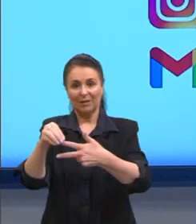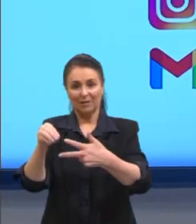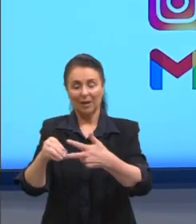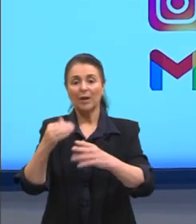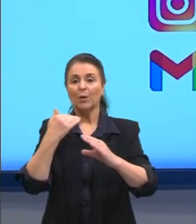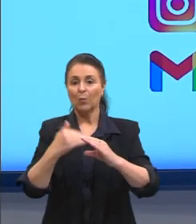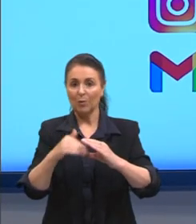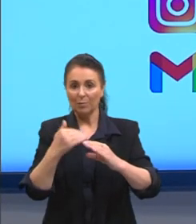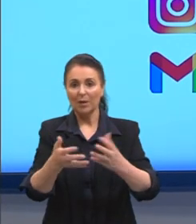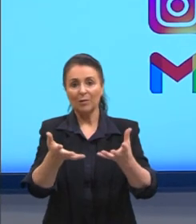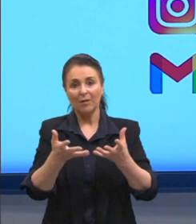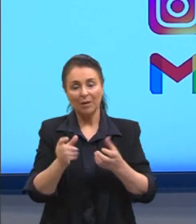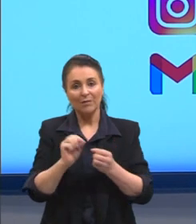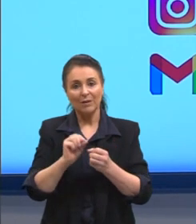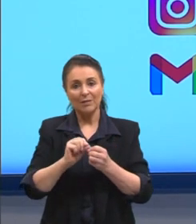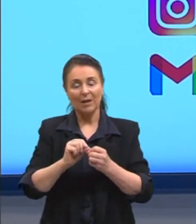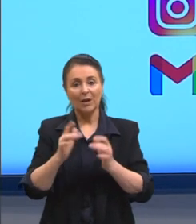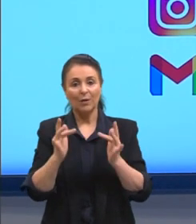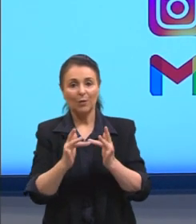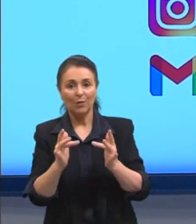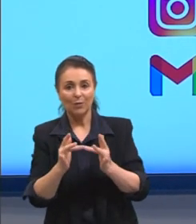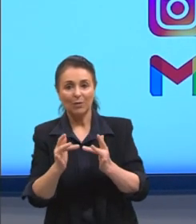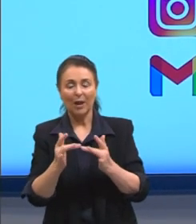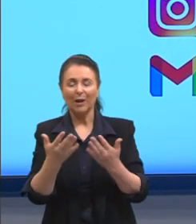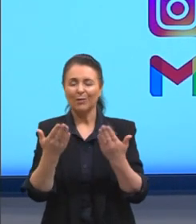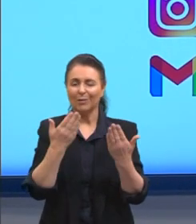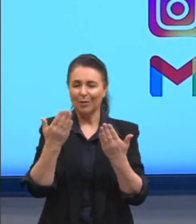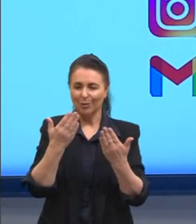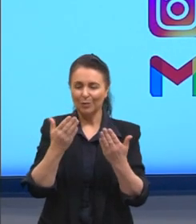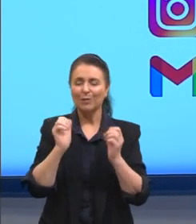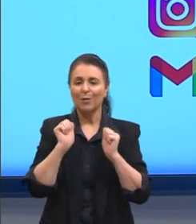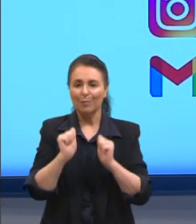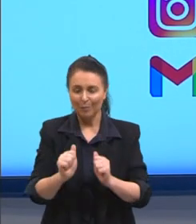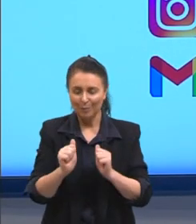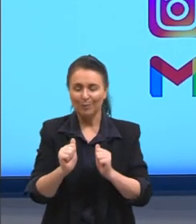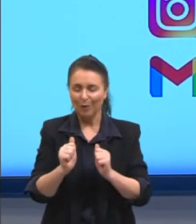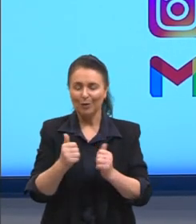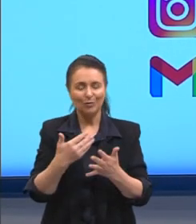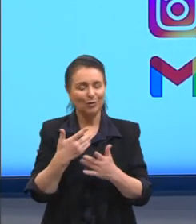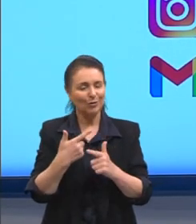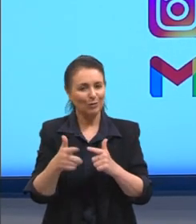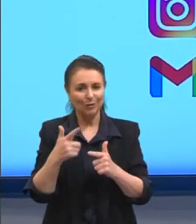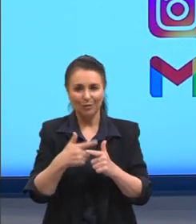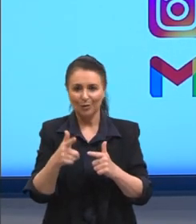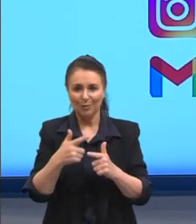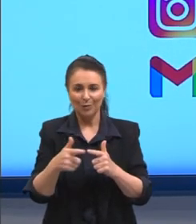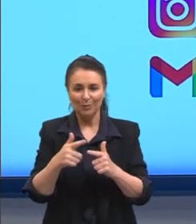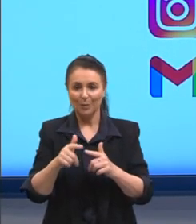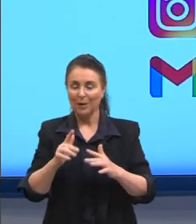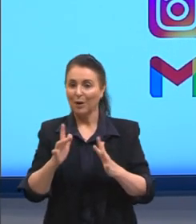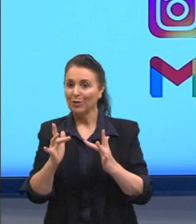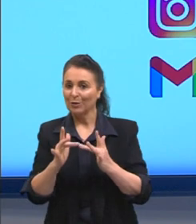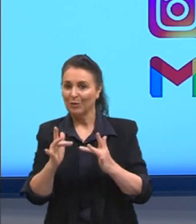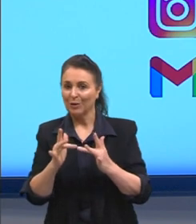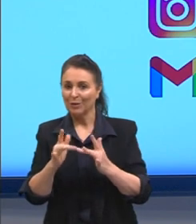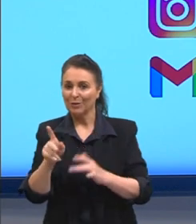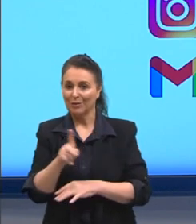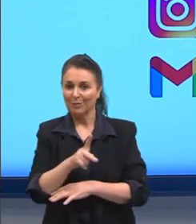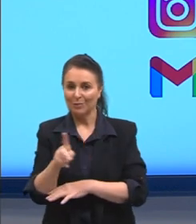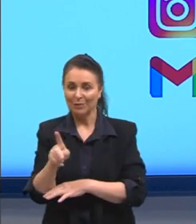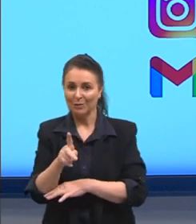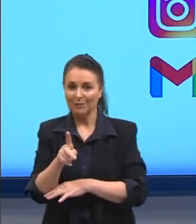quiserem entrar em contato tirar dúvidas podem ficar à vontade tá? deixo aí então os contatos para vocês